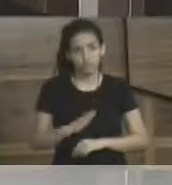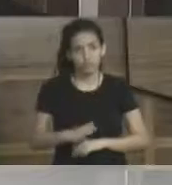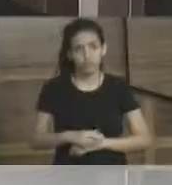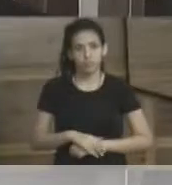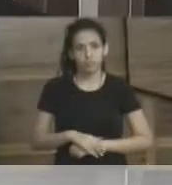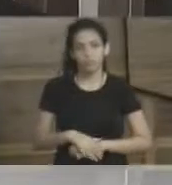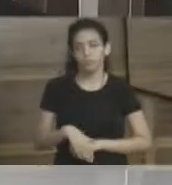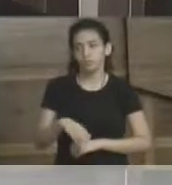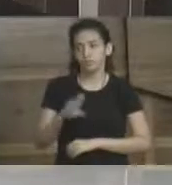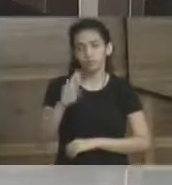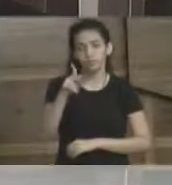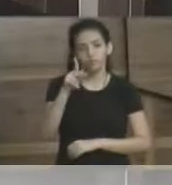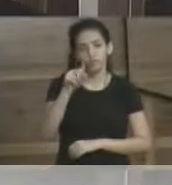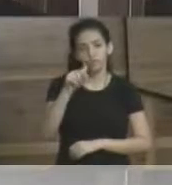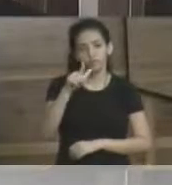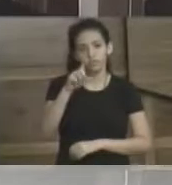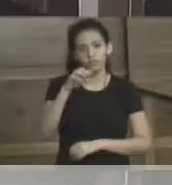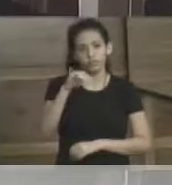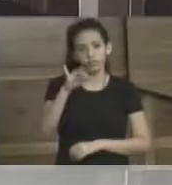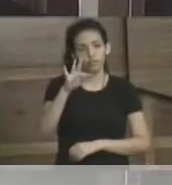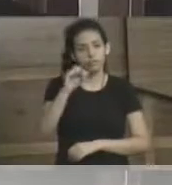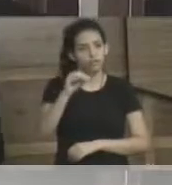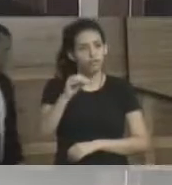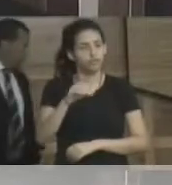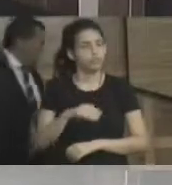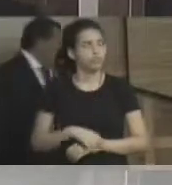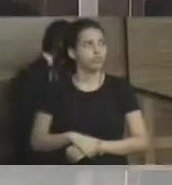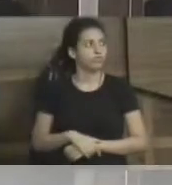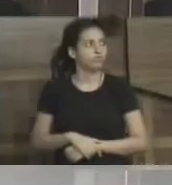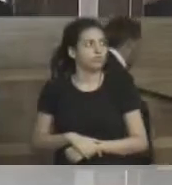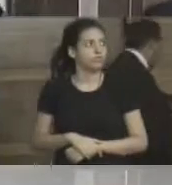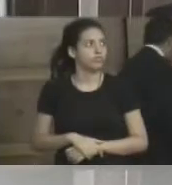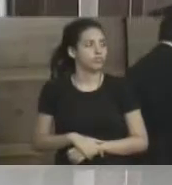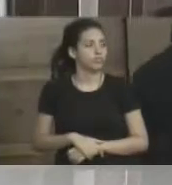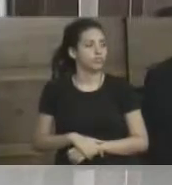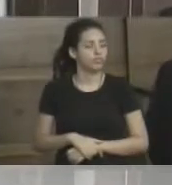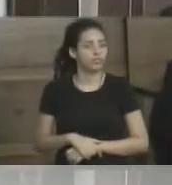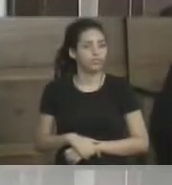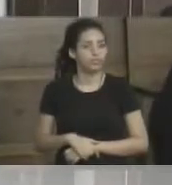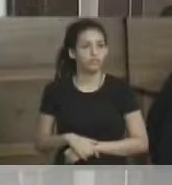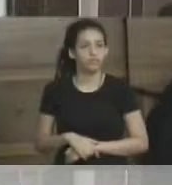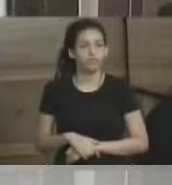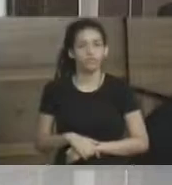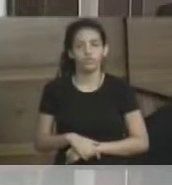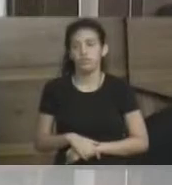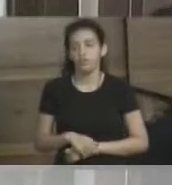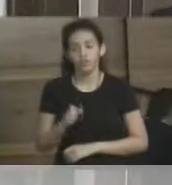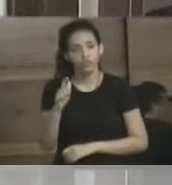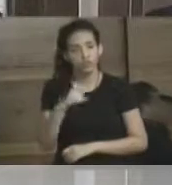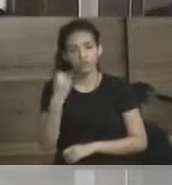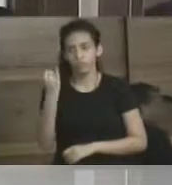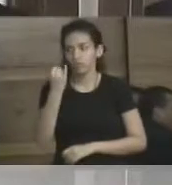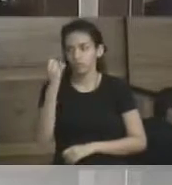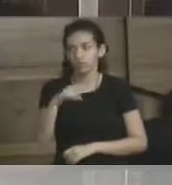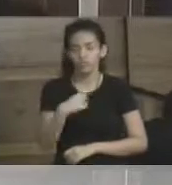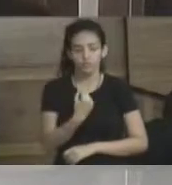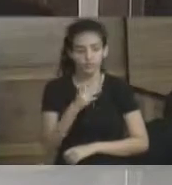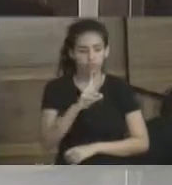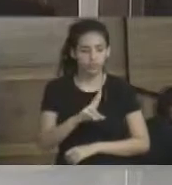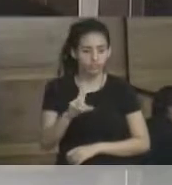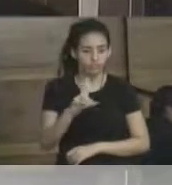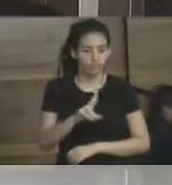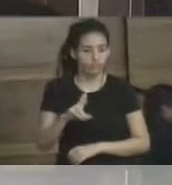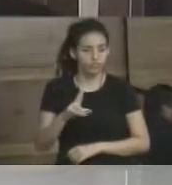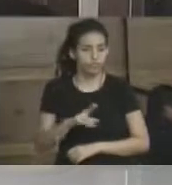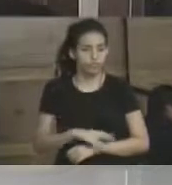a produção de palmito, se eu não me engano, é a maior do Brasil, então, são dados gritantes que a gente precisa usar, inclusive, como